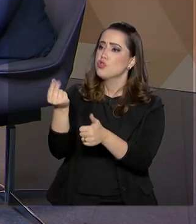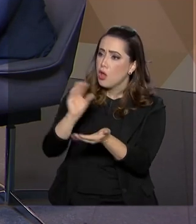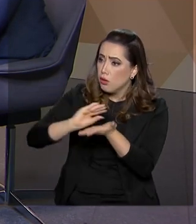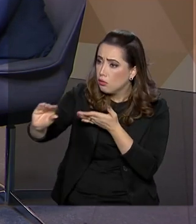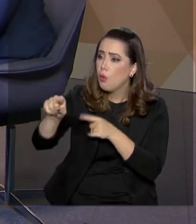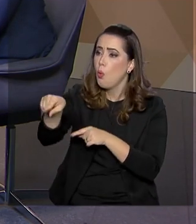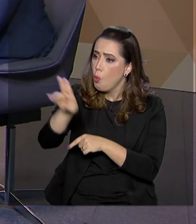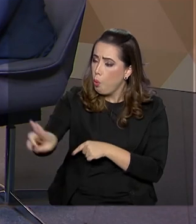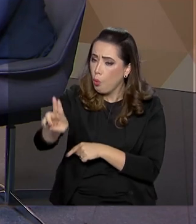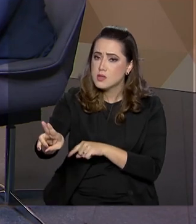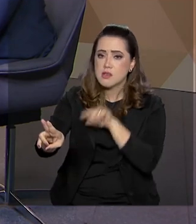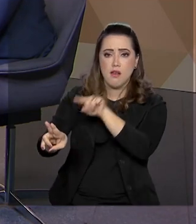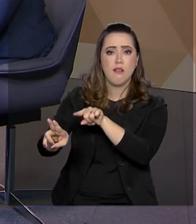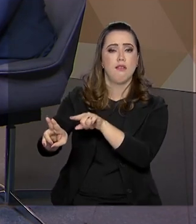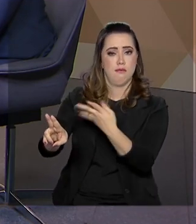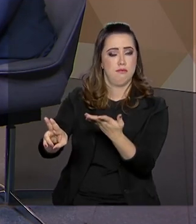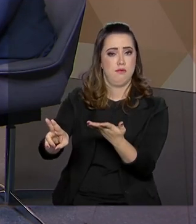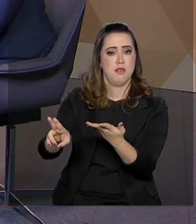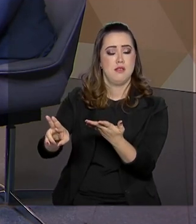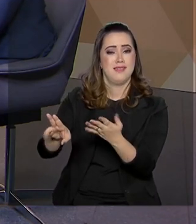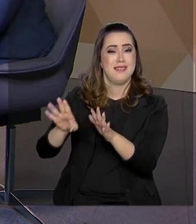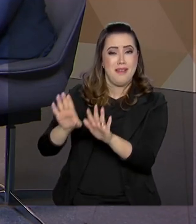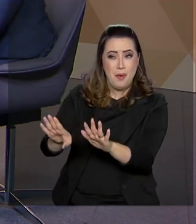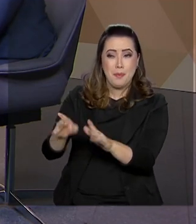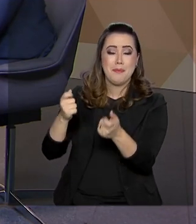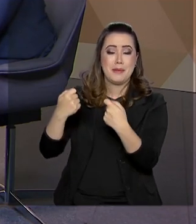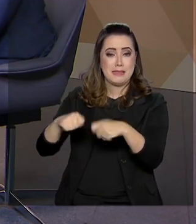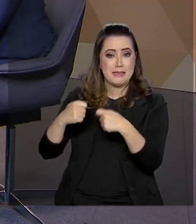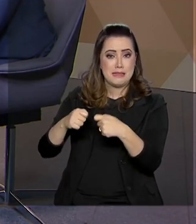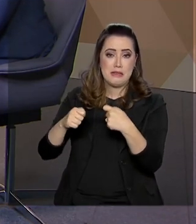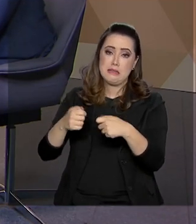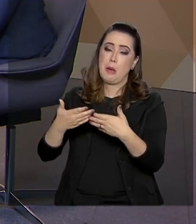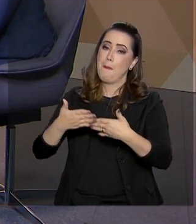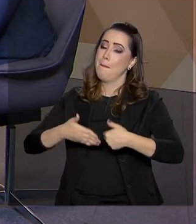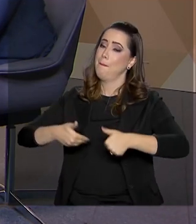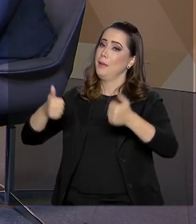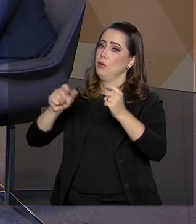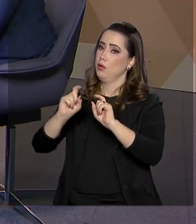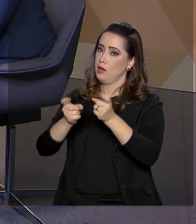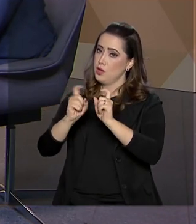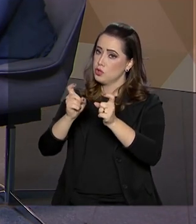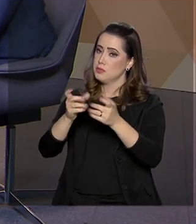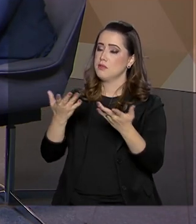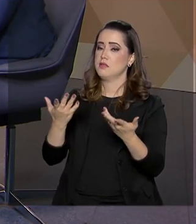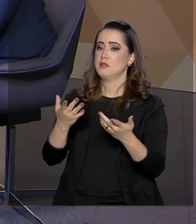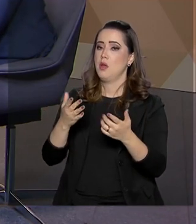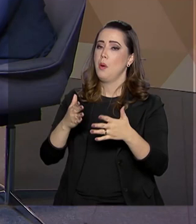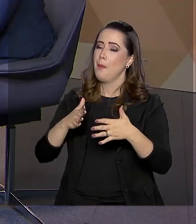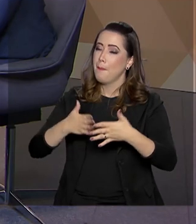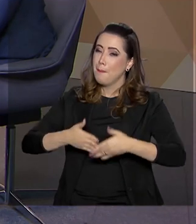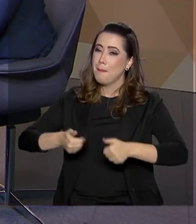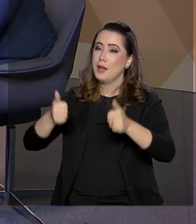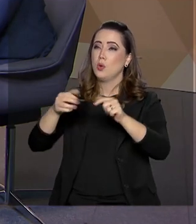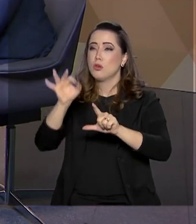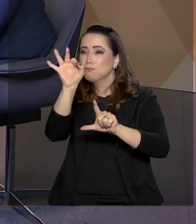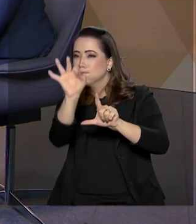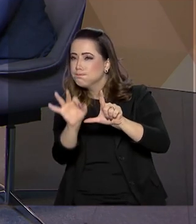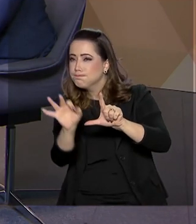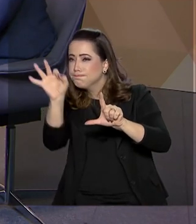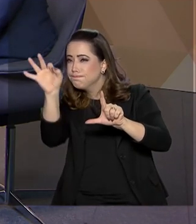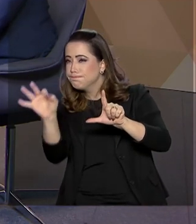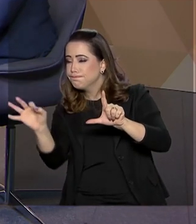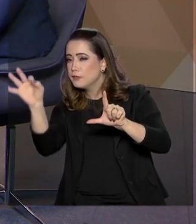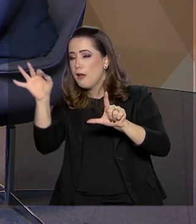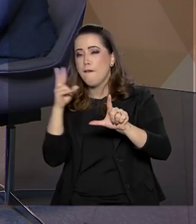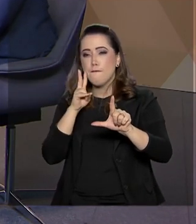para a educação, mas sim a má gestão e a falta de métricas para medir o desempenho. E por que falta de métrica?